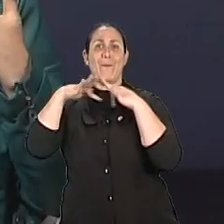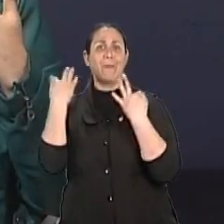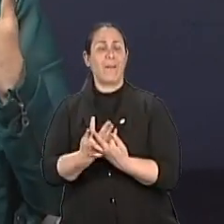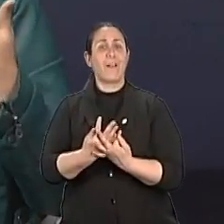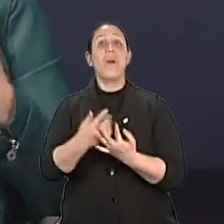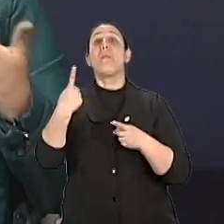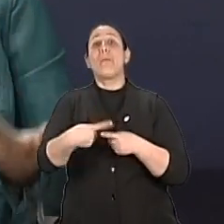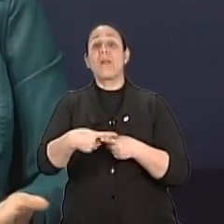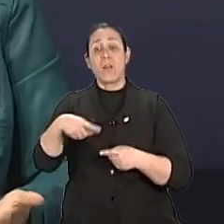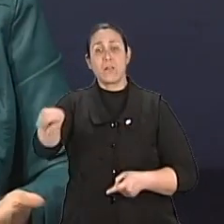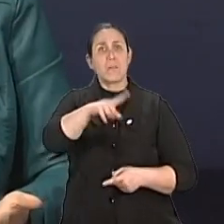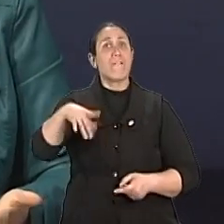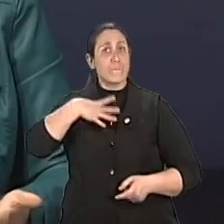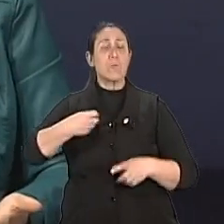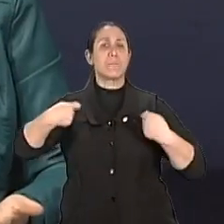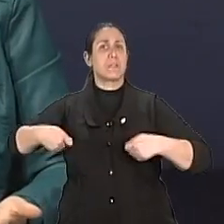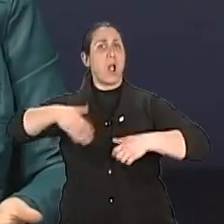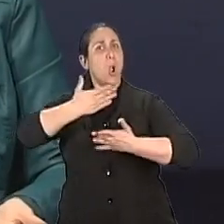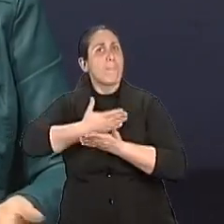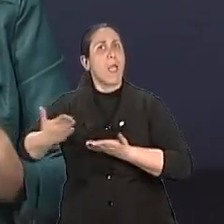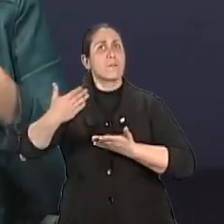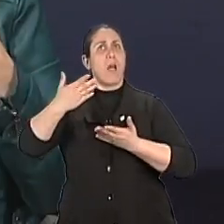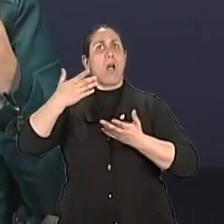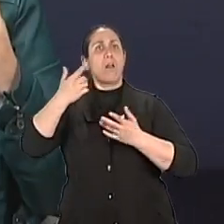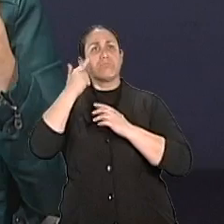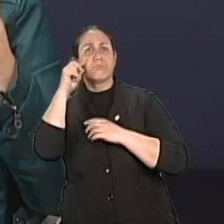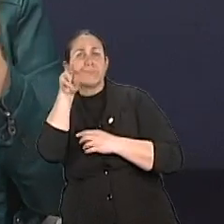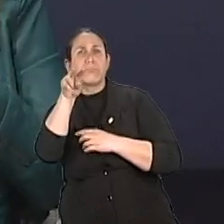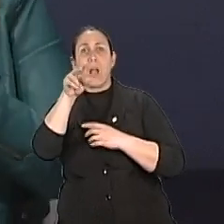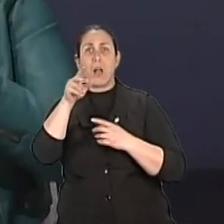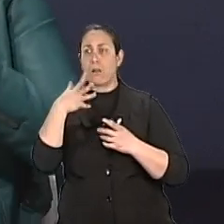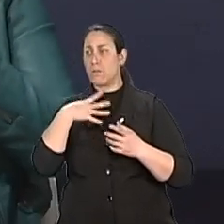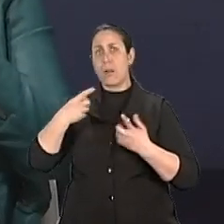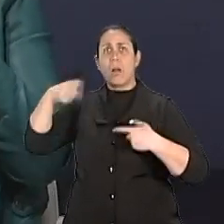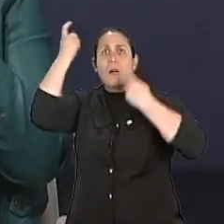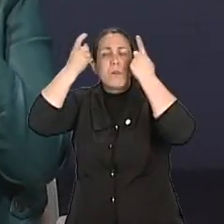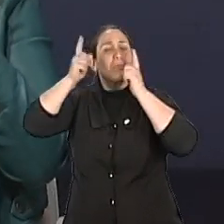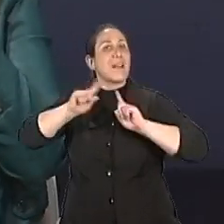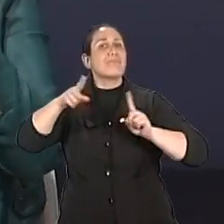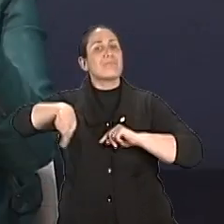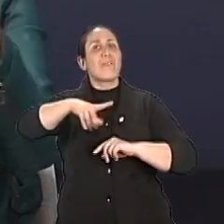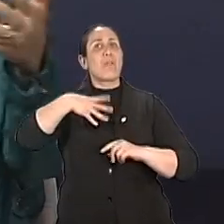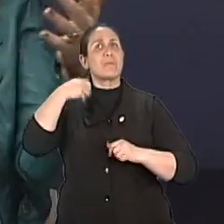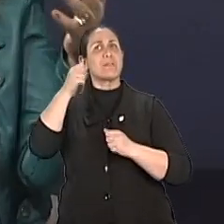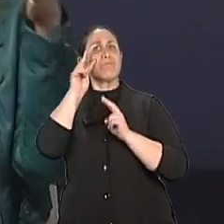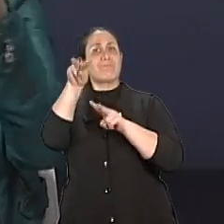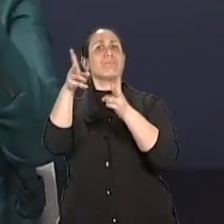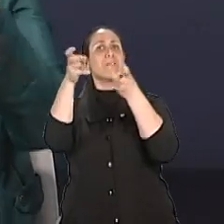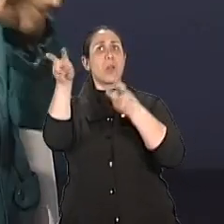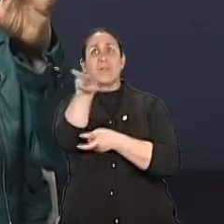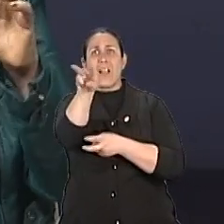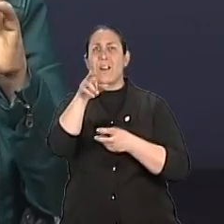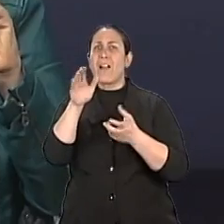esses filhos têm que começar a se movimentar. Claro. Há, na verdade, então, um arranjo que se modifica em